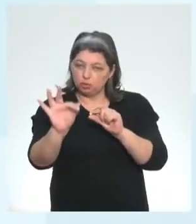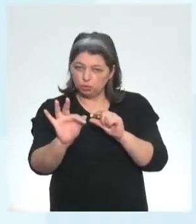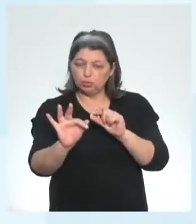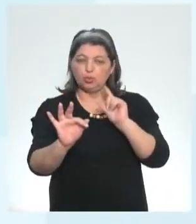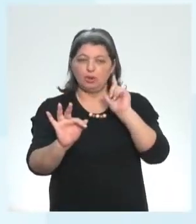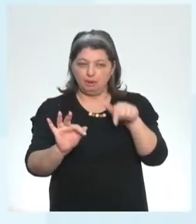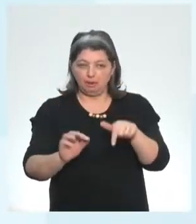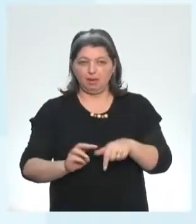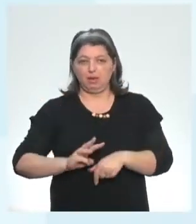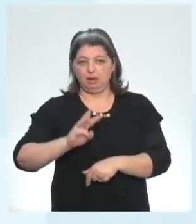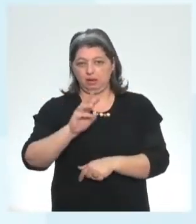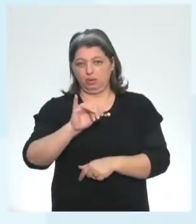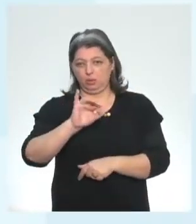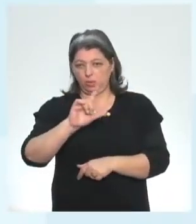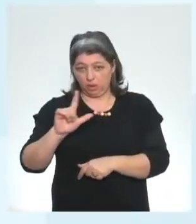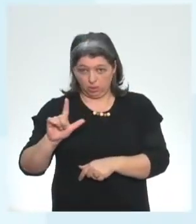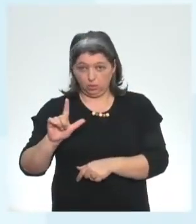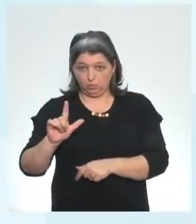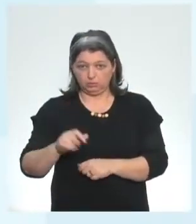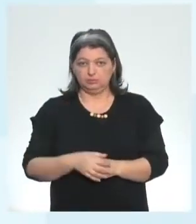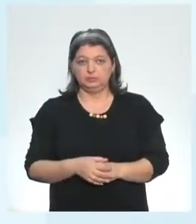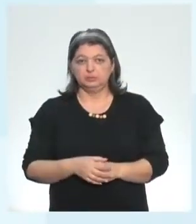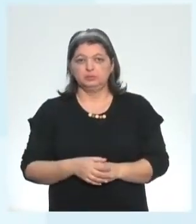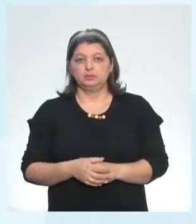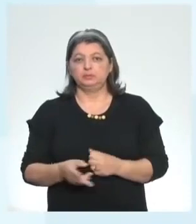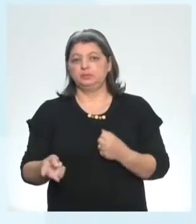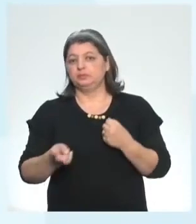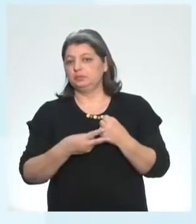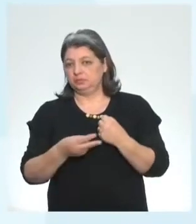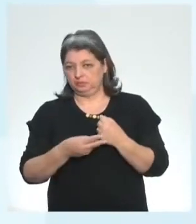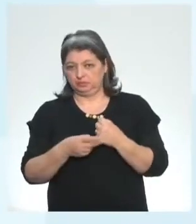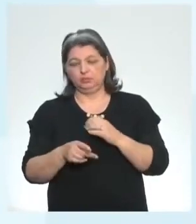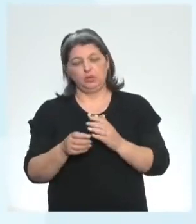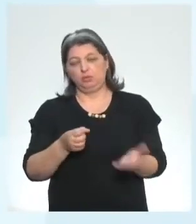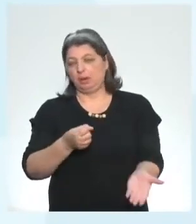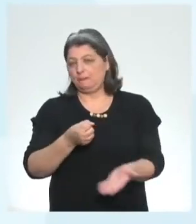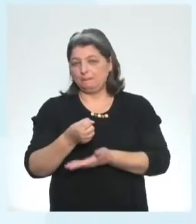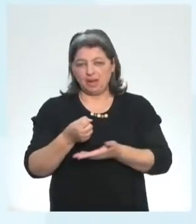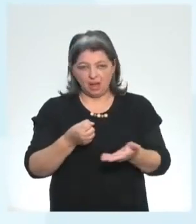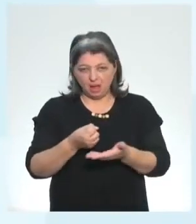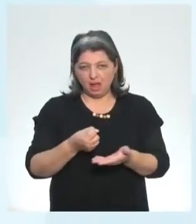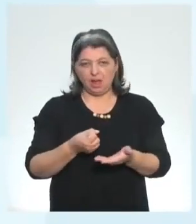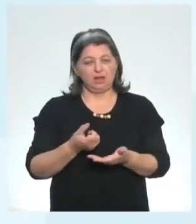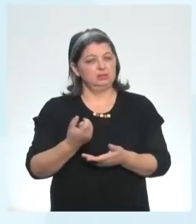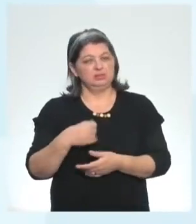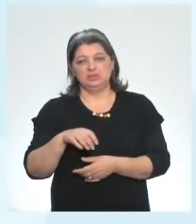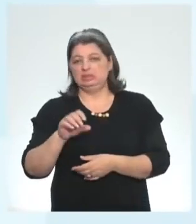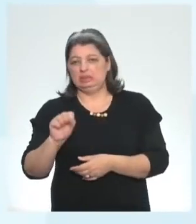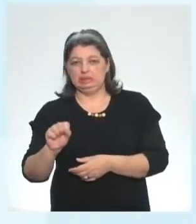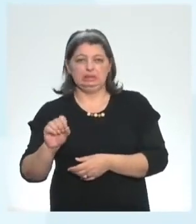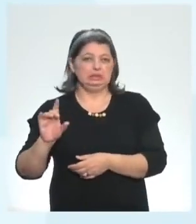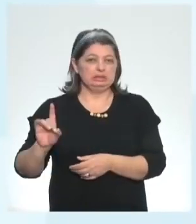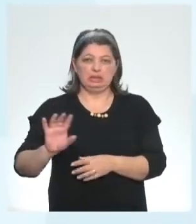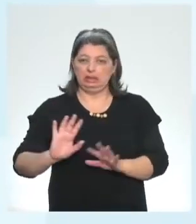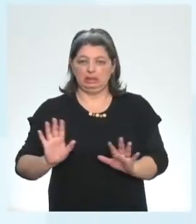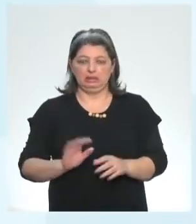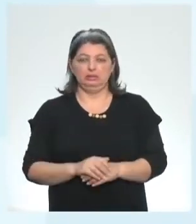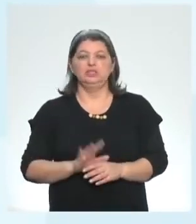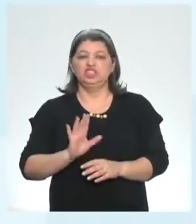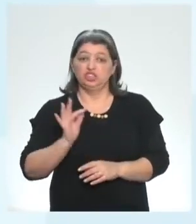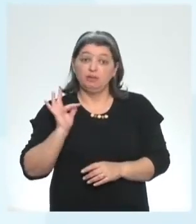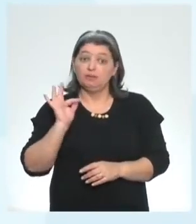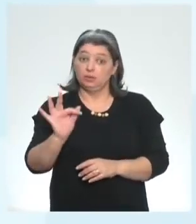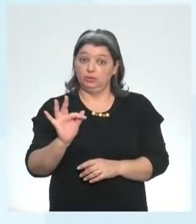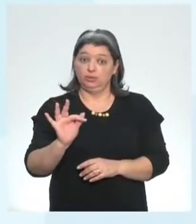aqui na frente e o meu verbo que tá lá bonitinho na forma básica que é a forma dele sem s sem ed sem nada ele já virou futuro